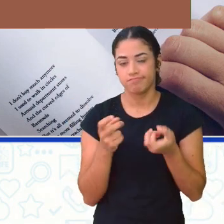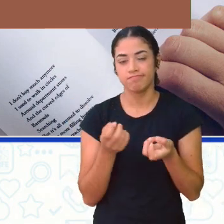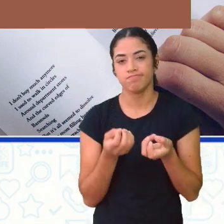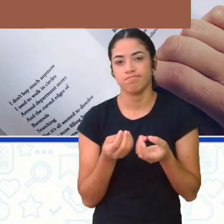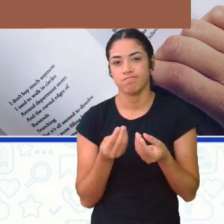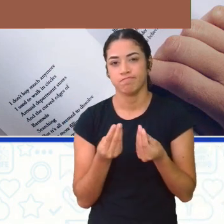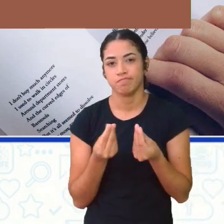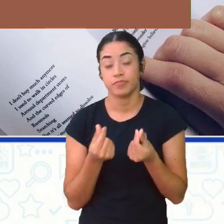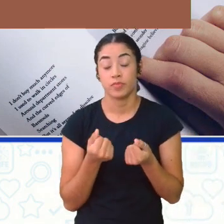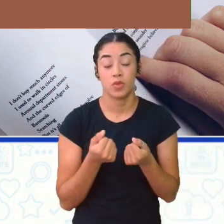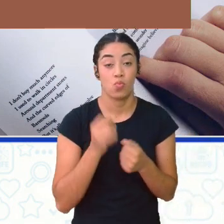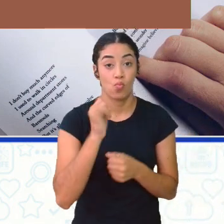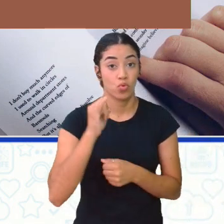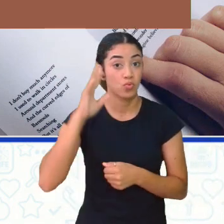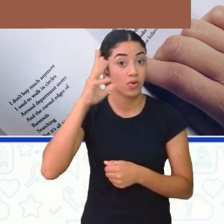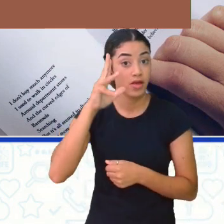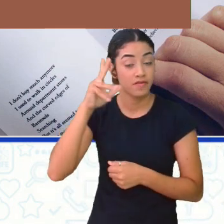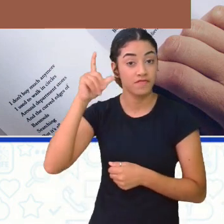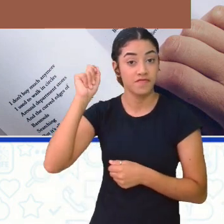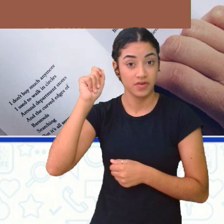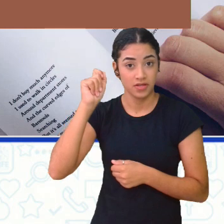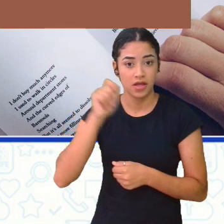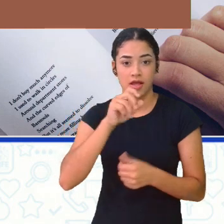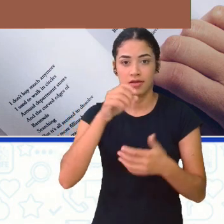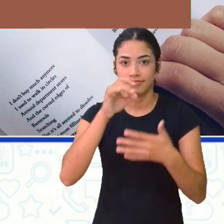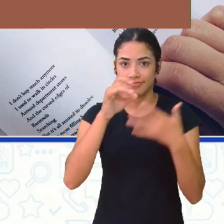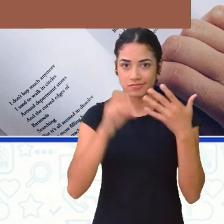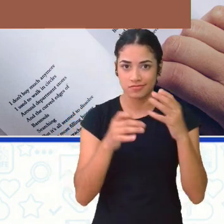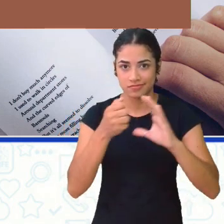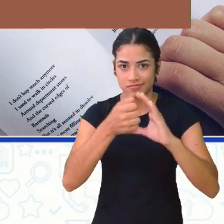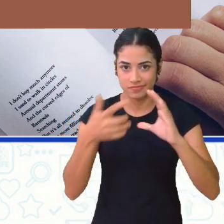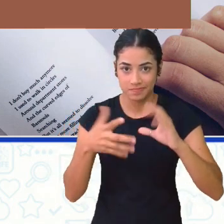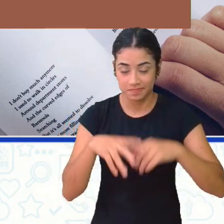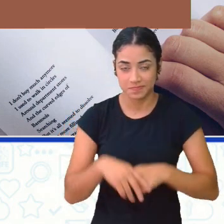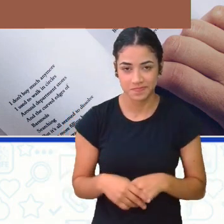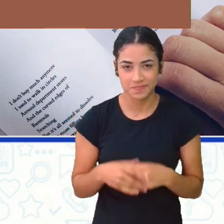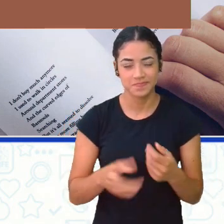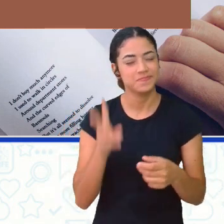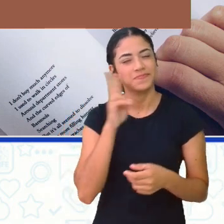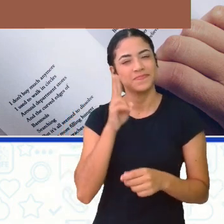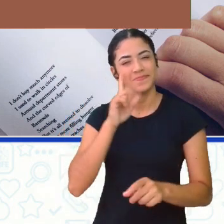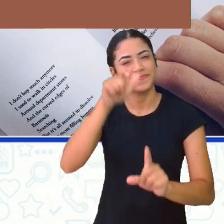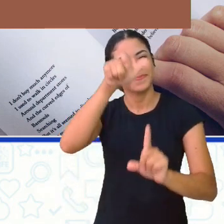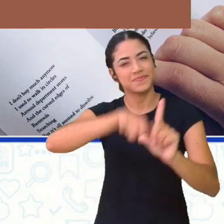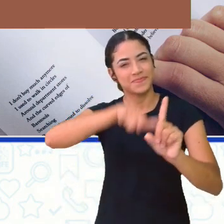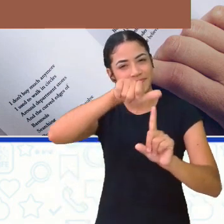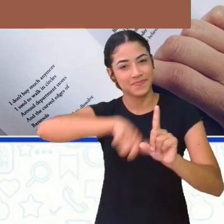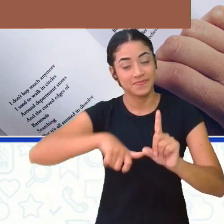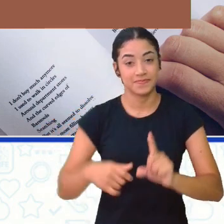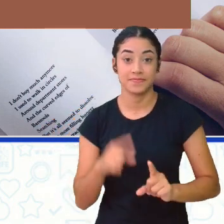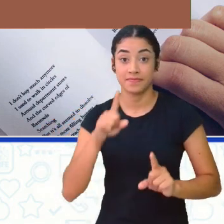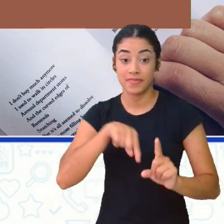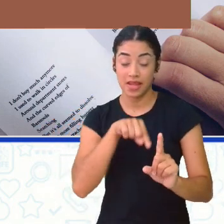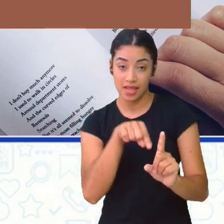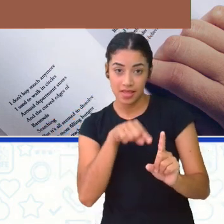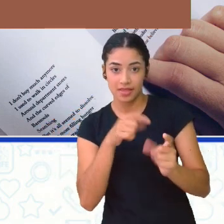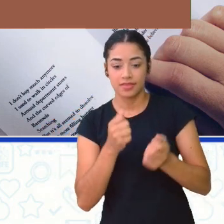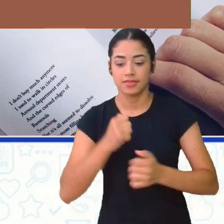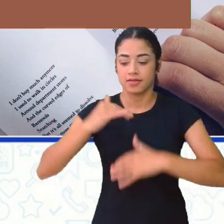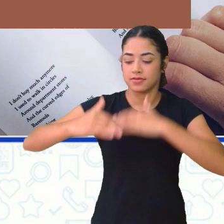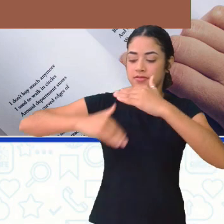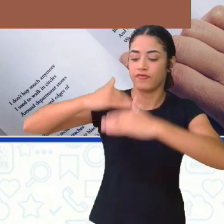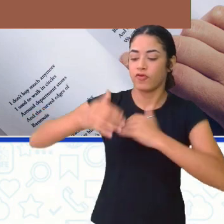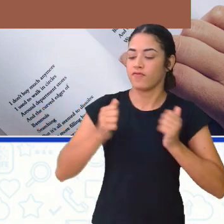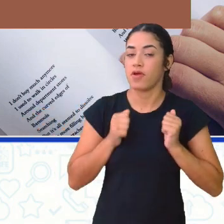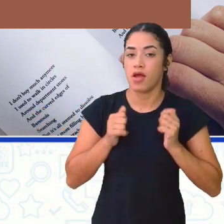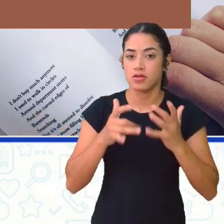Africano Cada uma dessas Características Bora? Olha, relembrando O personagem O personagem é aquele Que desenvolve a